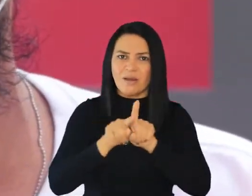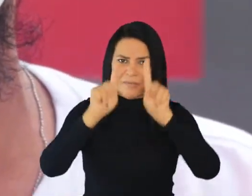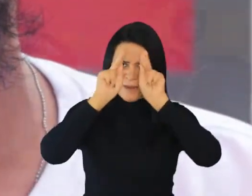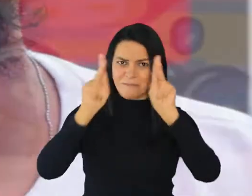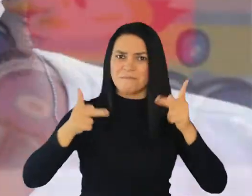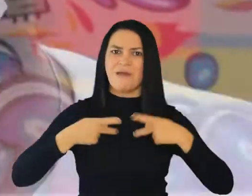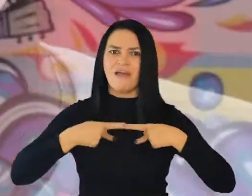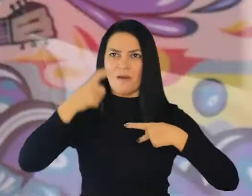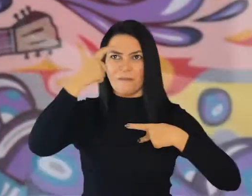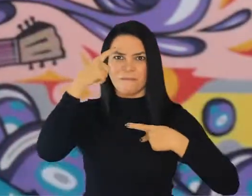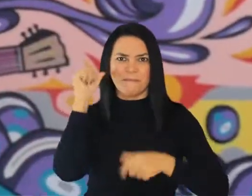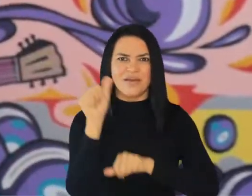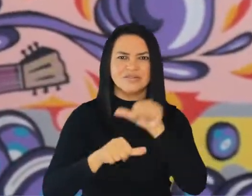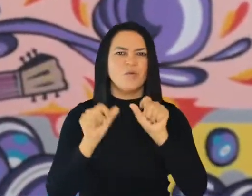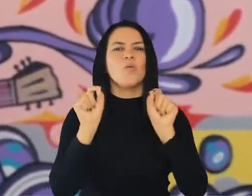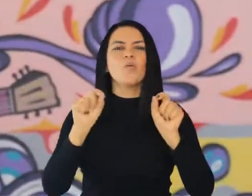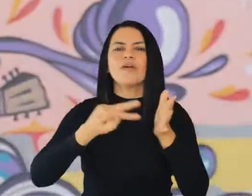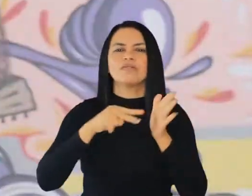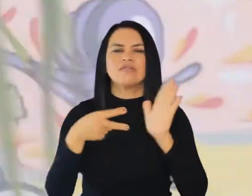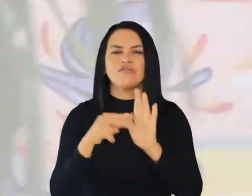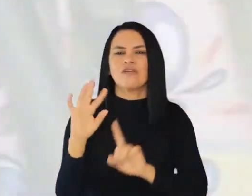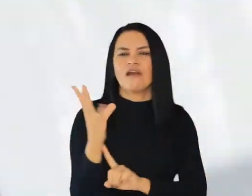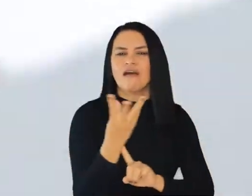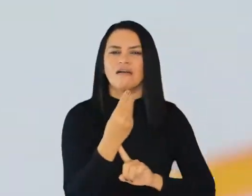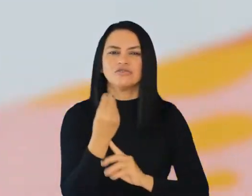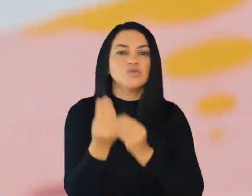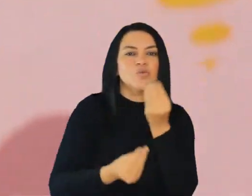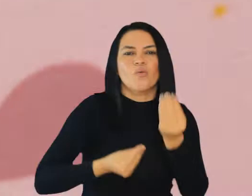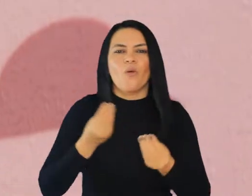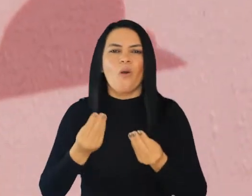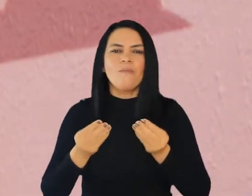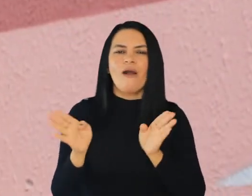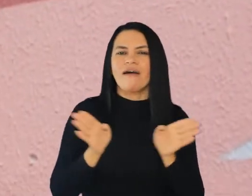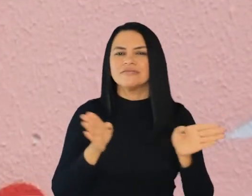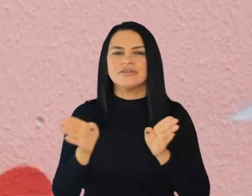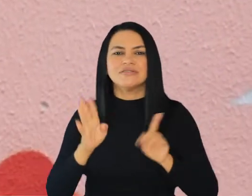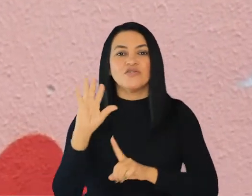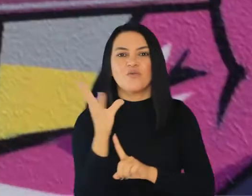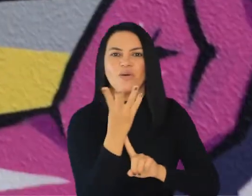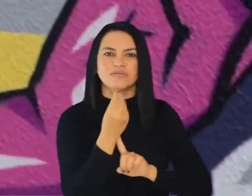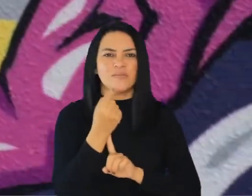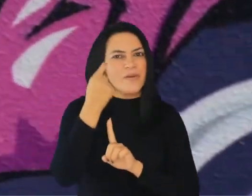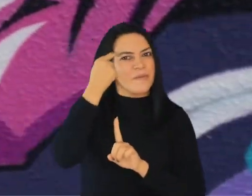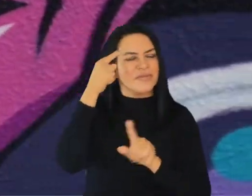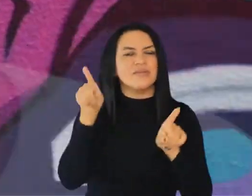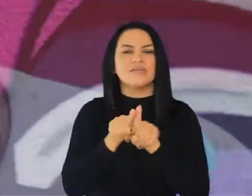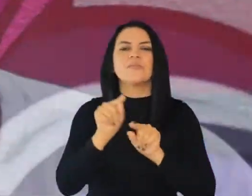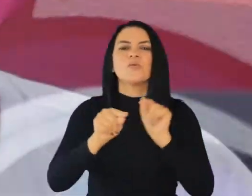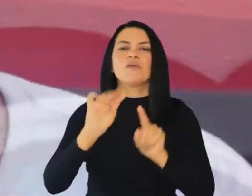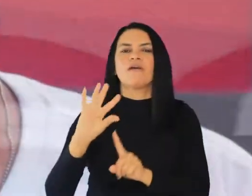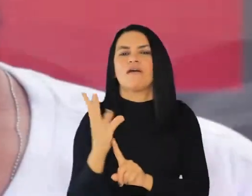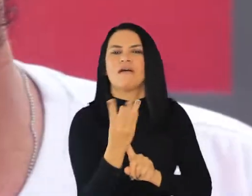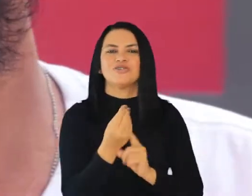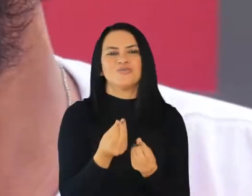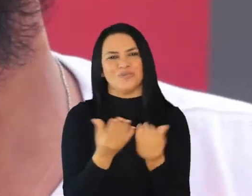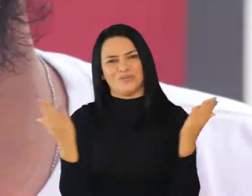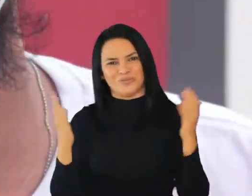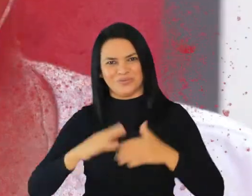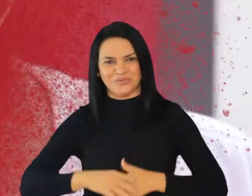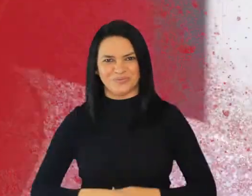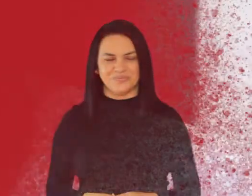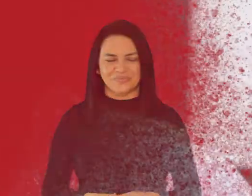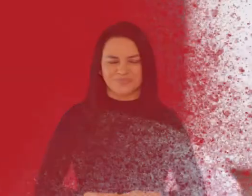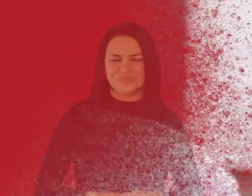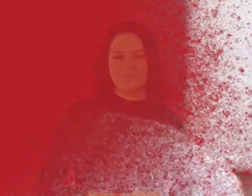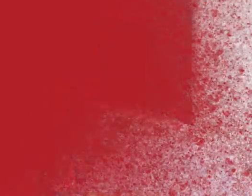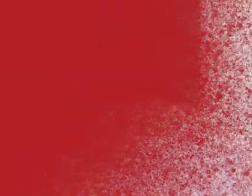mudar as pessoas o pensamento do que é arte, de como ser acessível essa arte, e pensar também que a Ashland é para